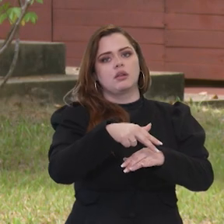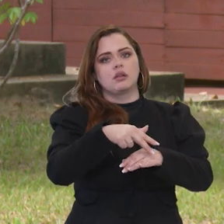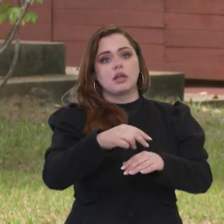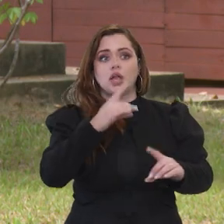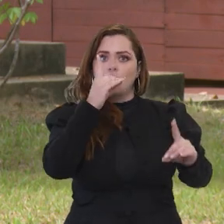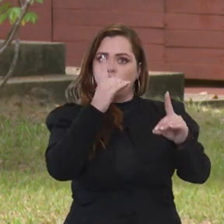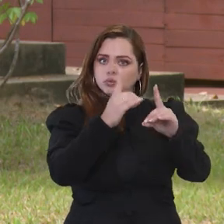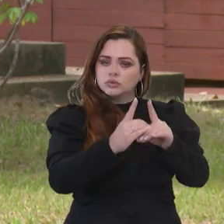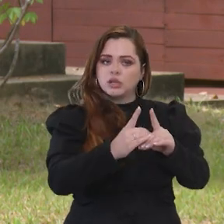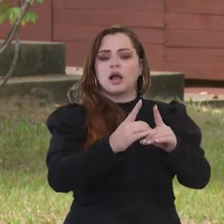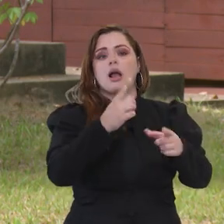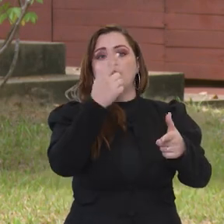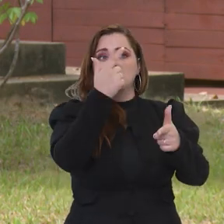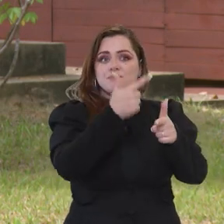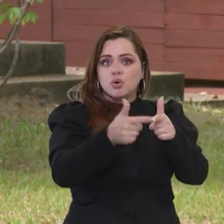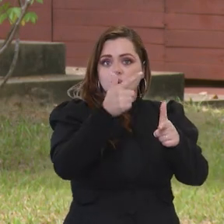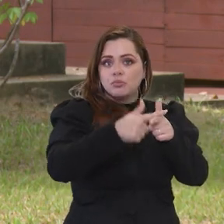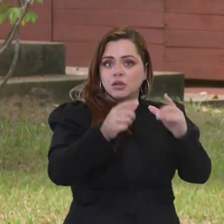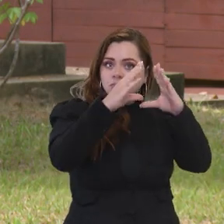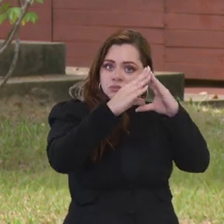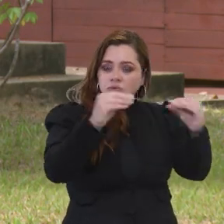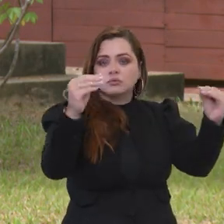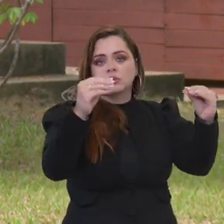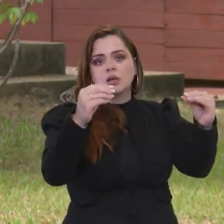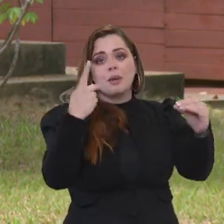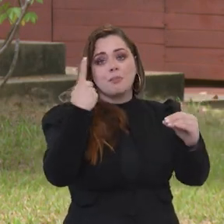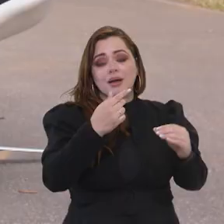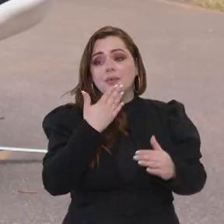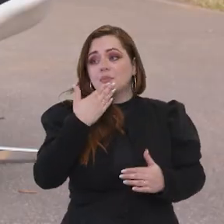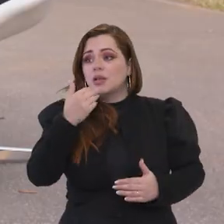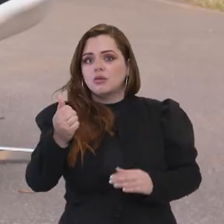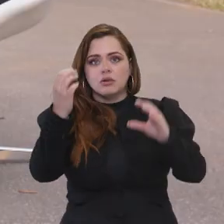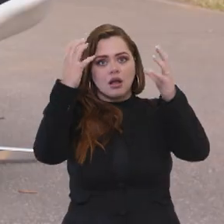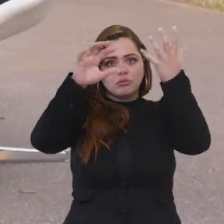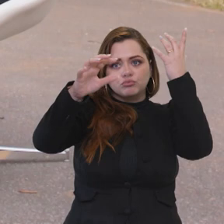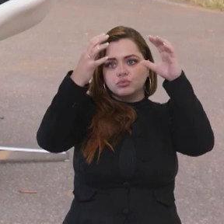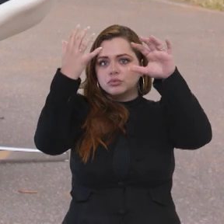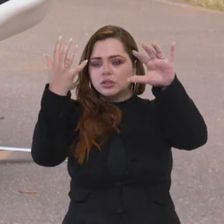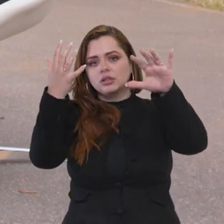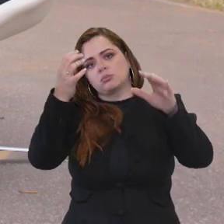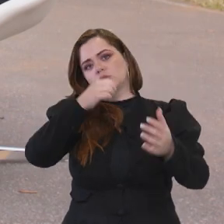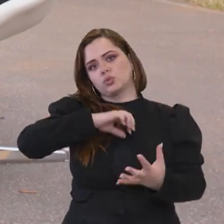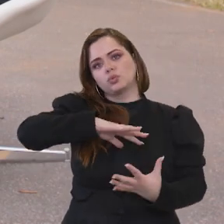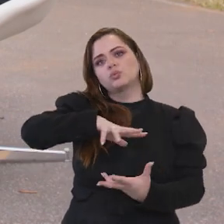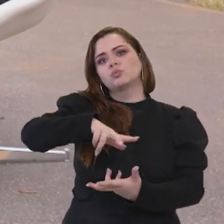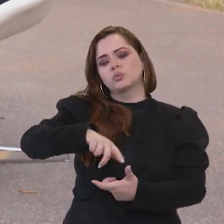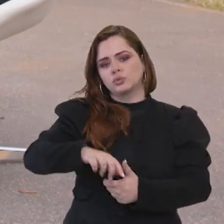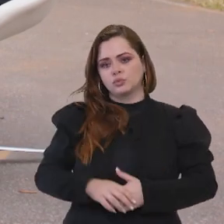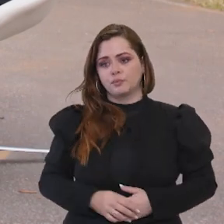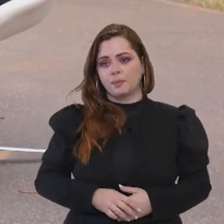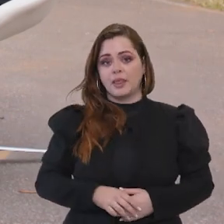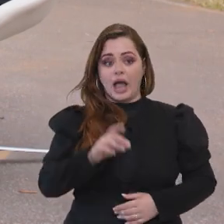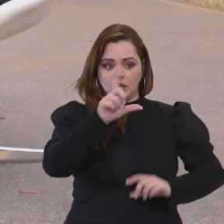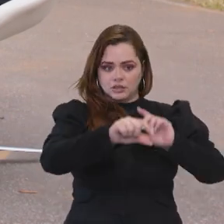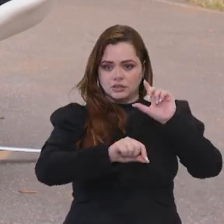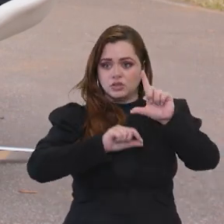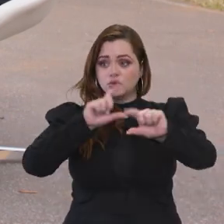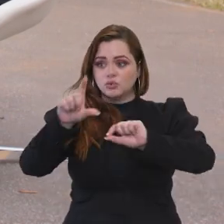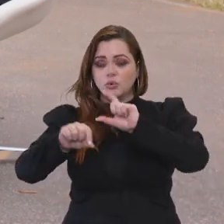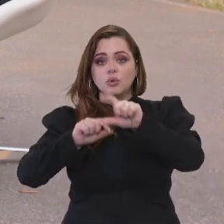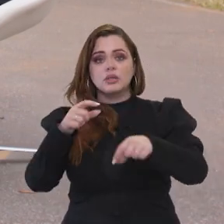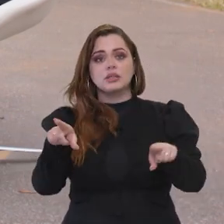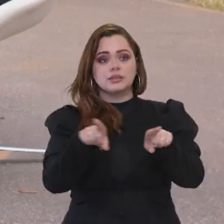disso a gente sim de fato encontrar soluções que sejam sustentáveis para a questão climática do mundo. E essa escolha lá de Belém também